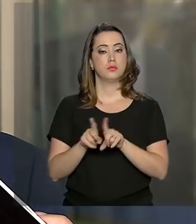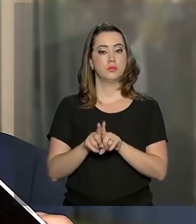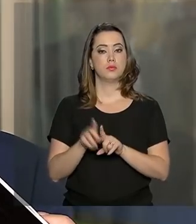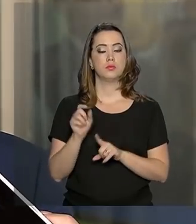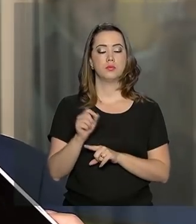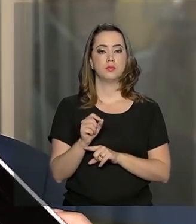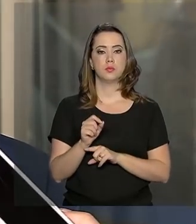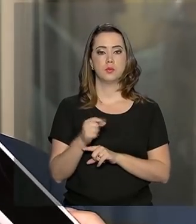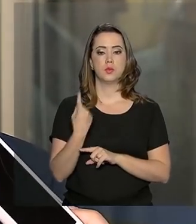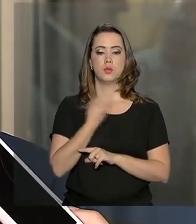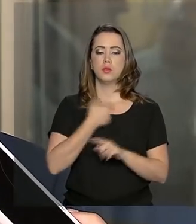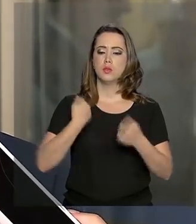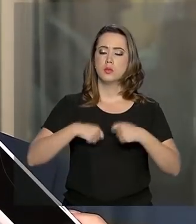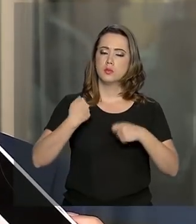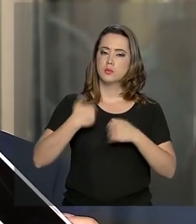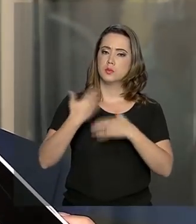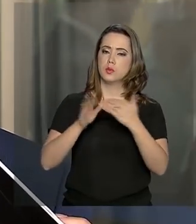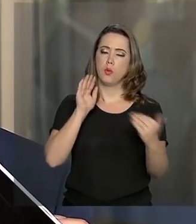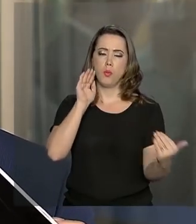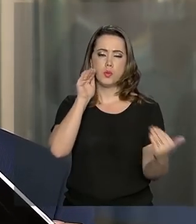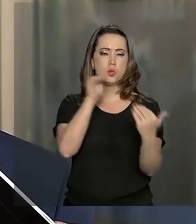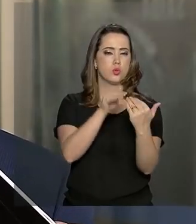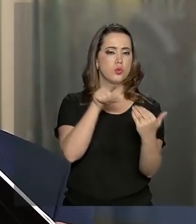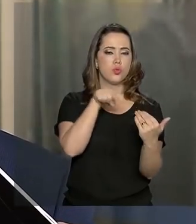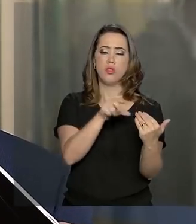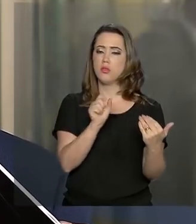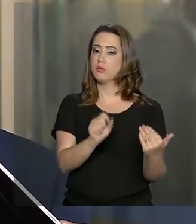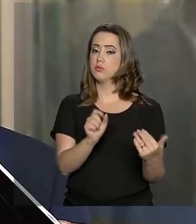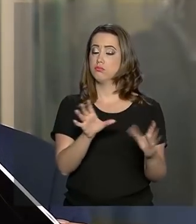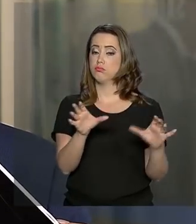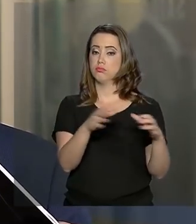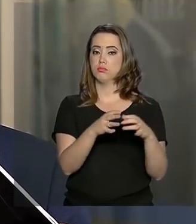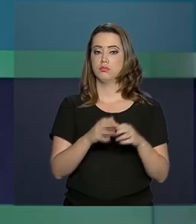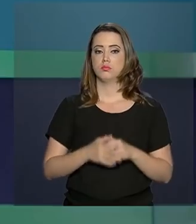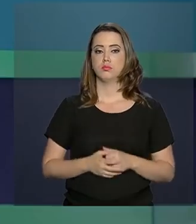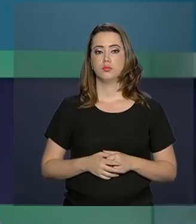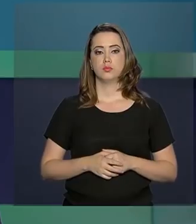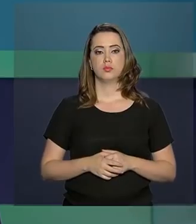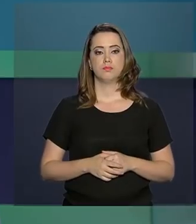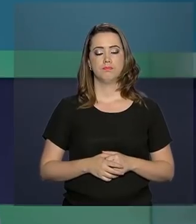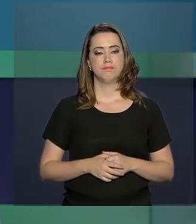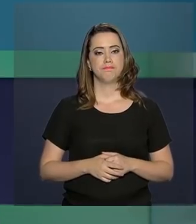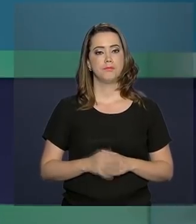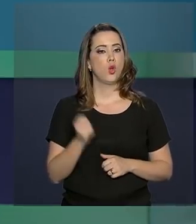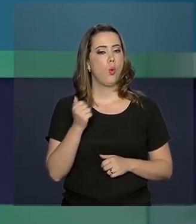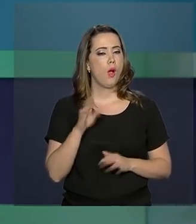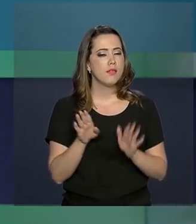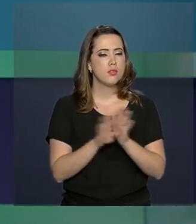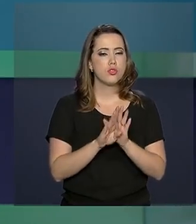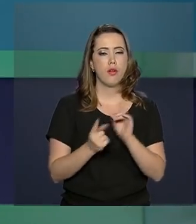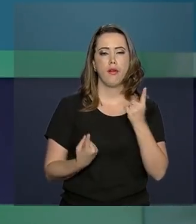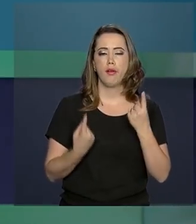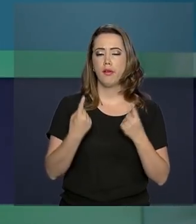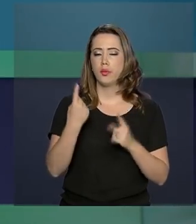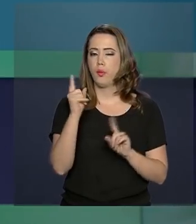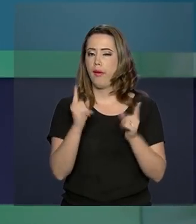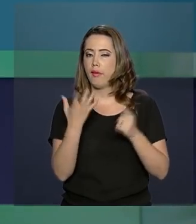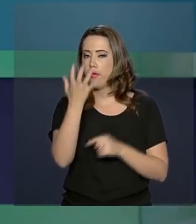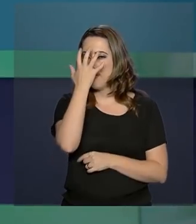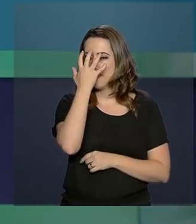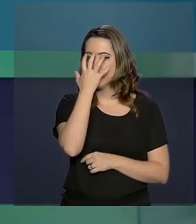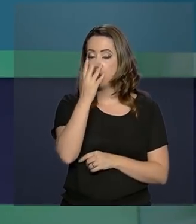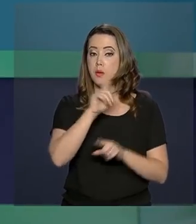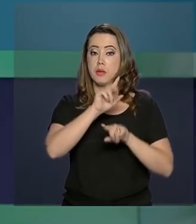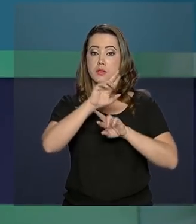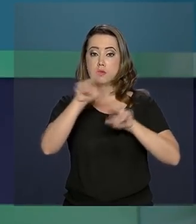e vamos estar com esse foco nessas situações. Está chegando o carnaval e muita